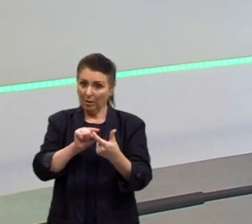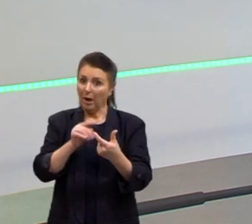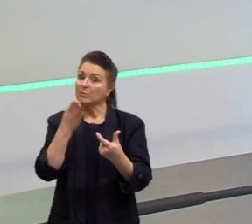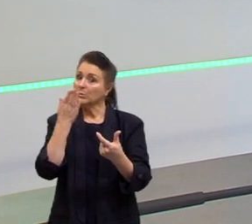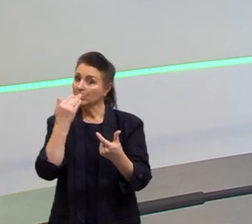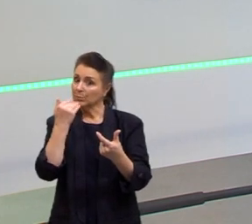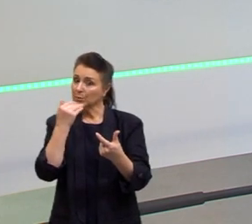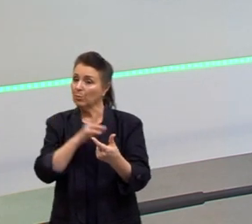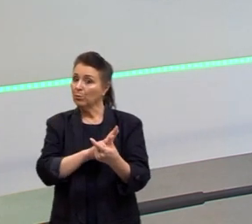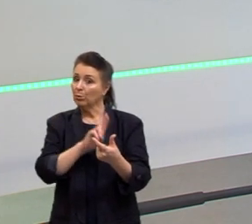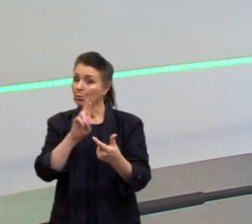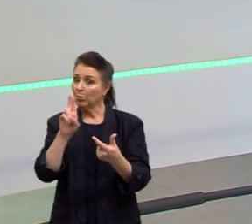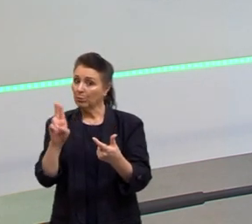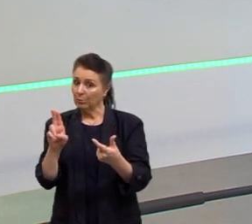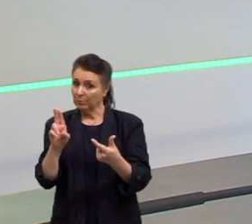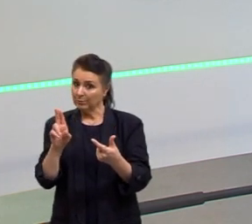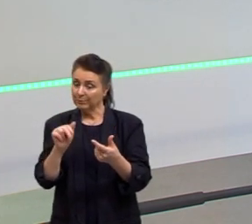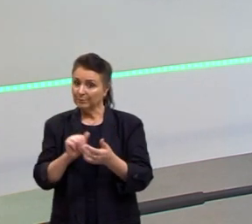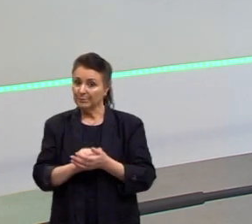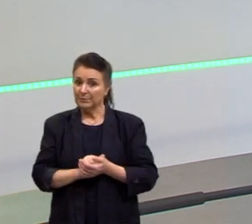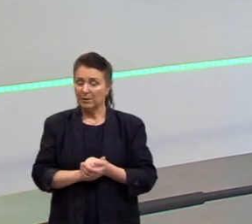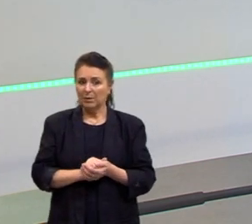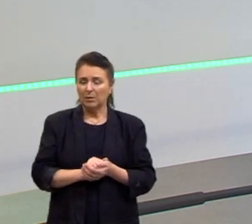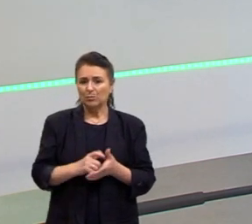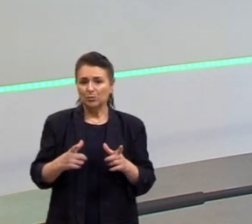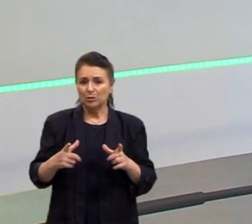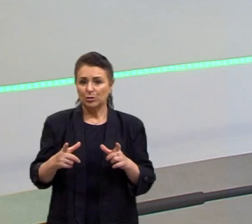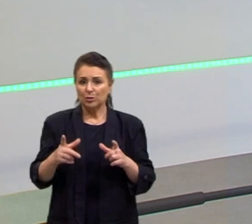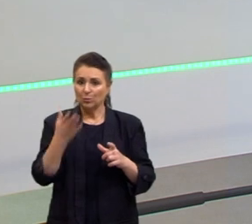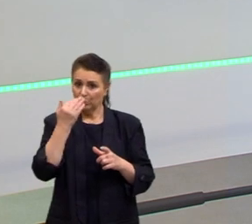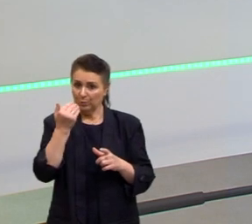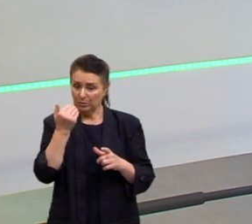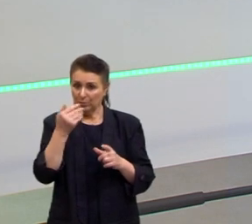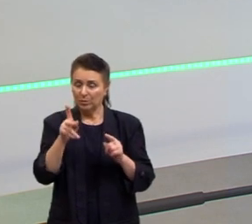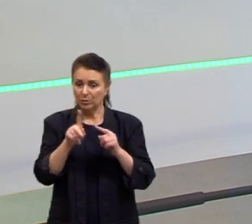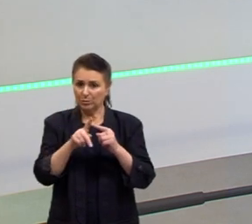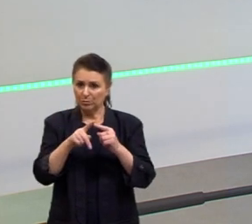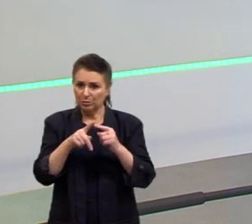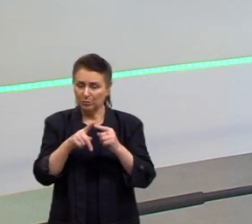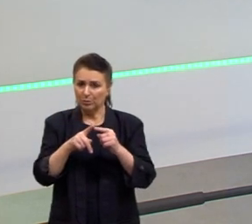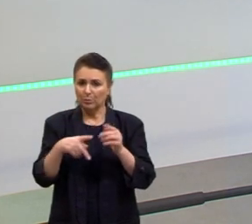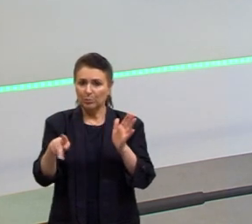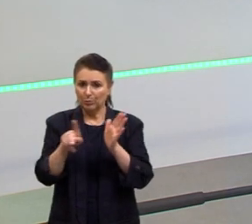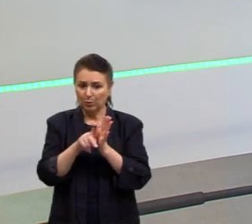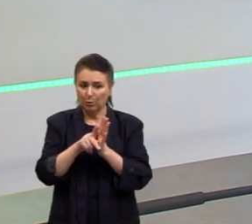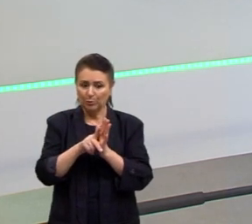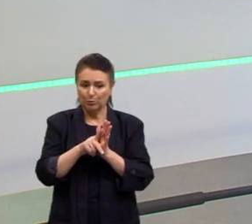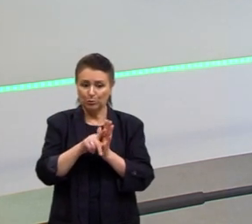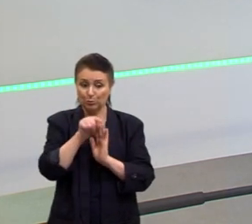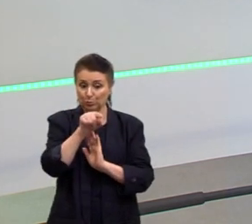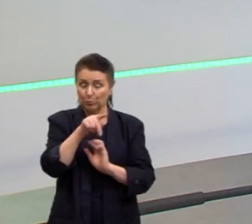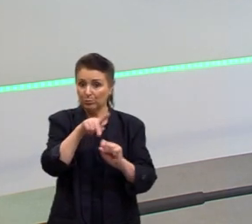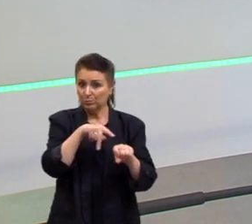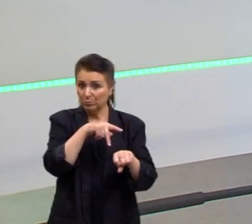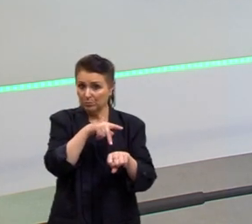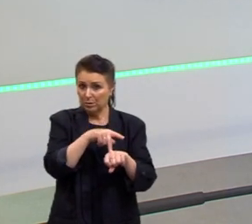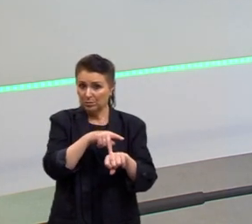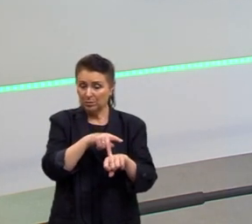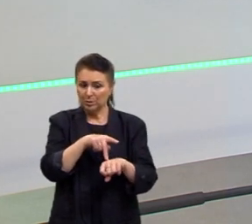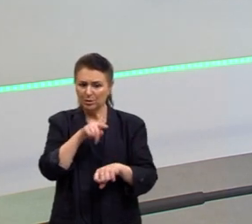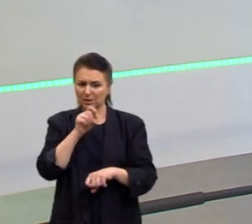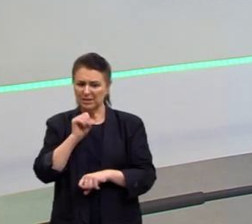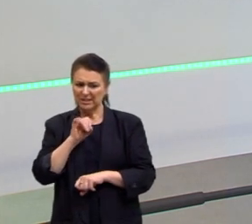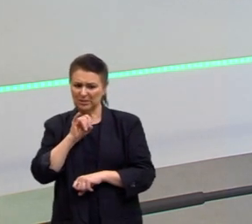nomes de pratos que são próprios de determinado país e que, se você não